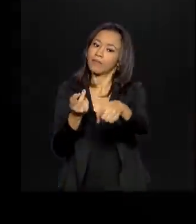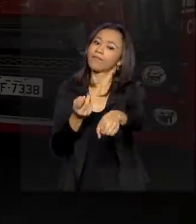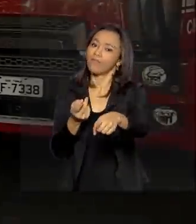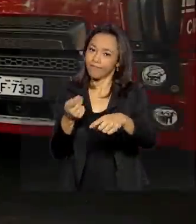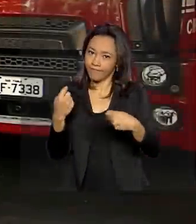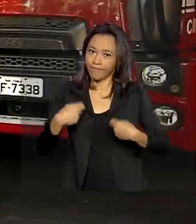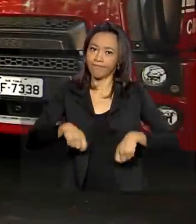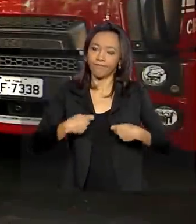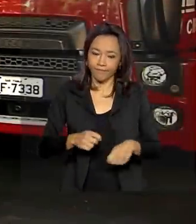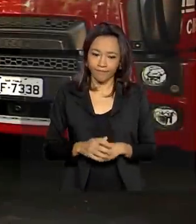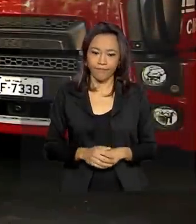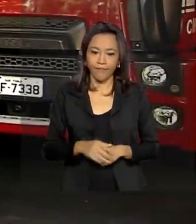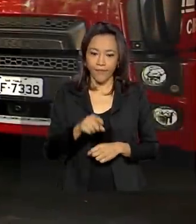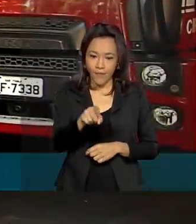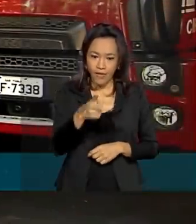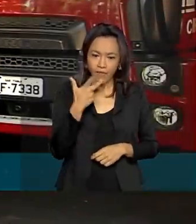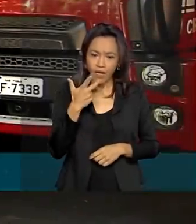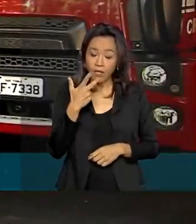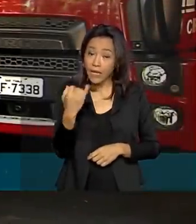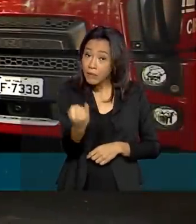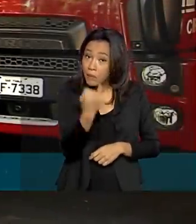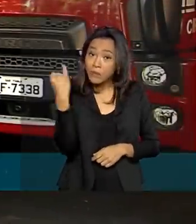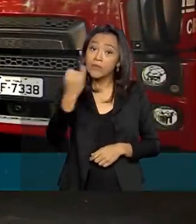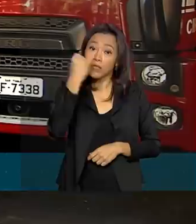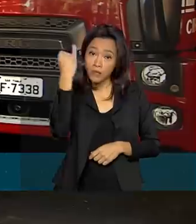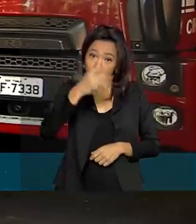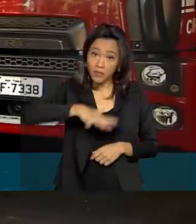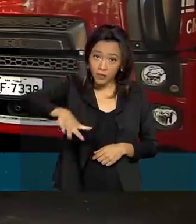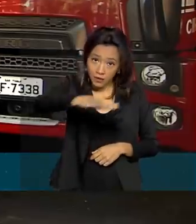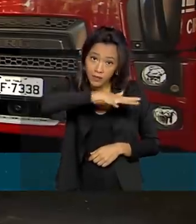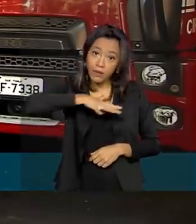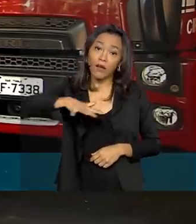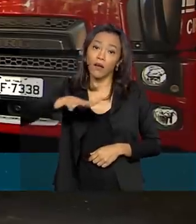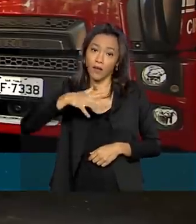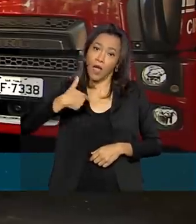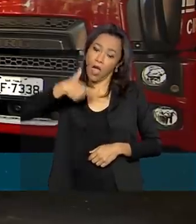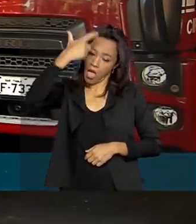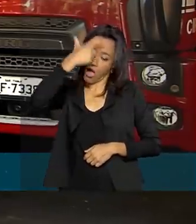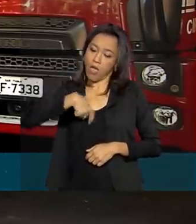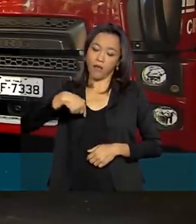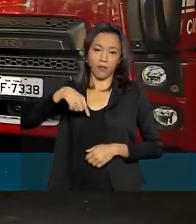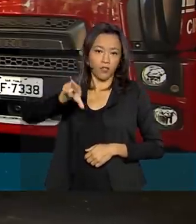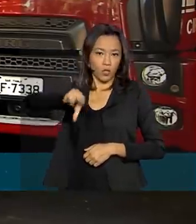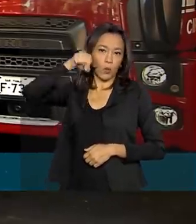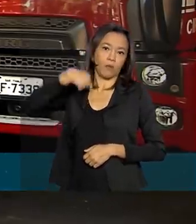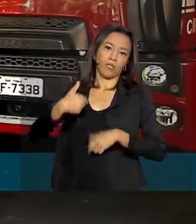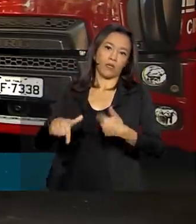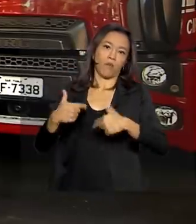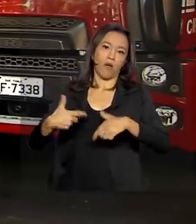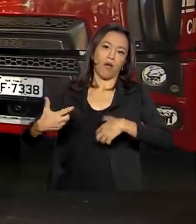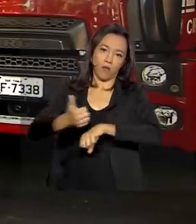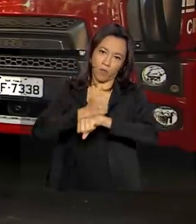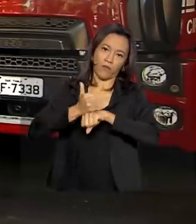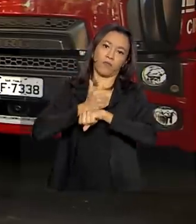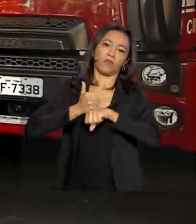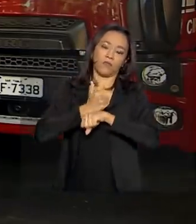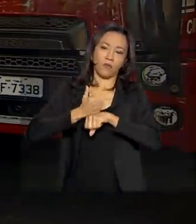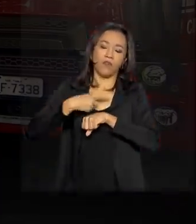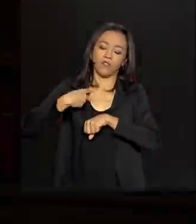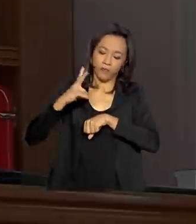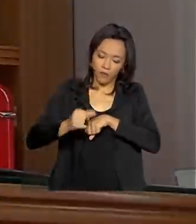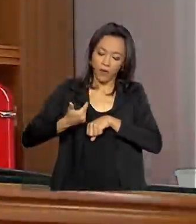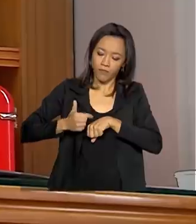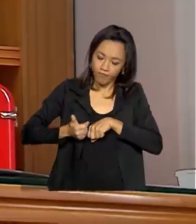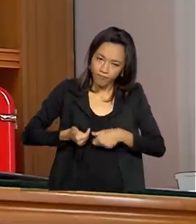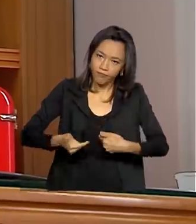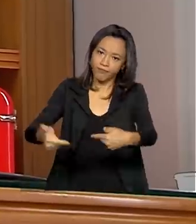É uma atividade essencial, é uma missão que a gente escolheu para a nossa vida, a gente tem que fazer, a gente vai fazer.